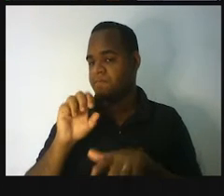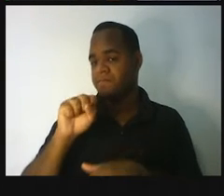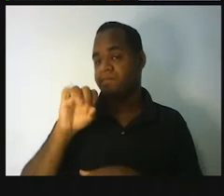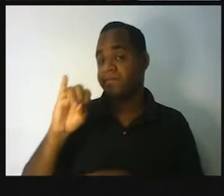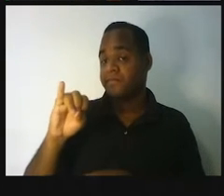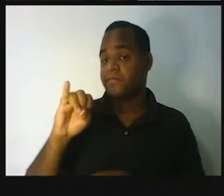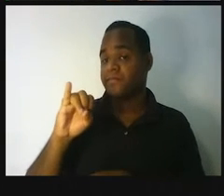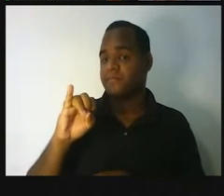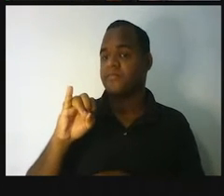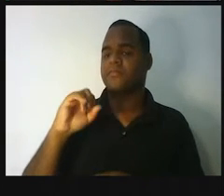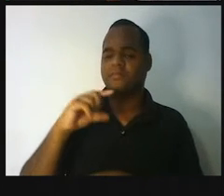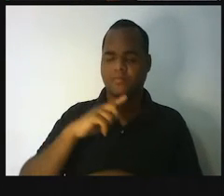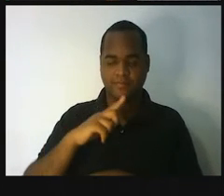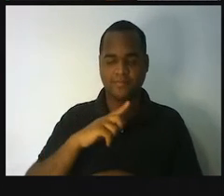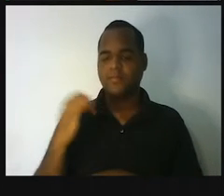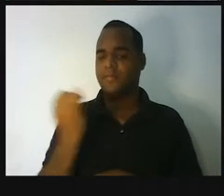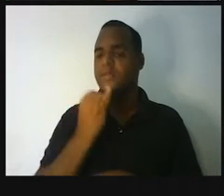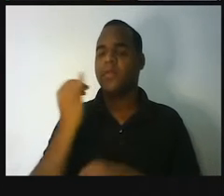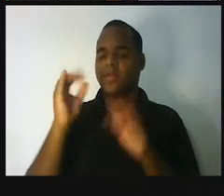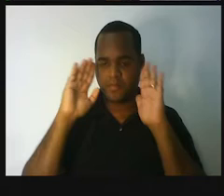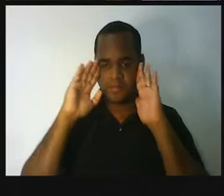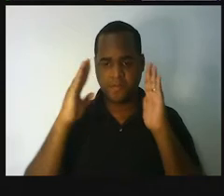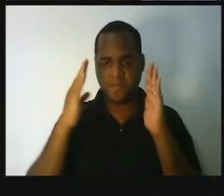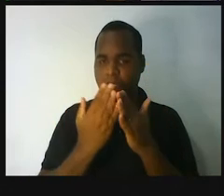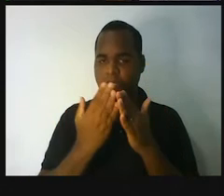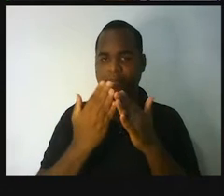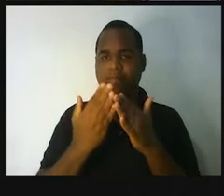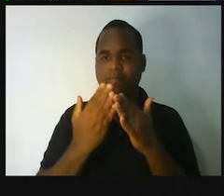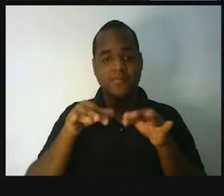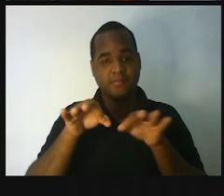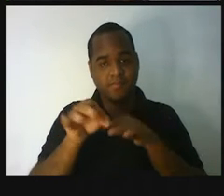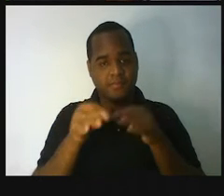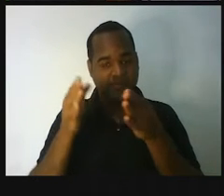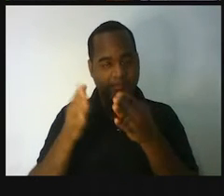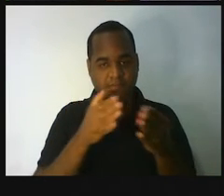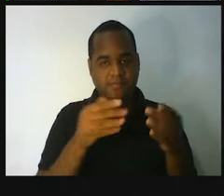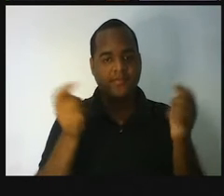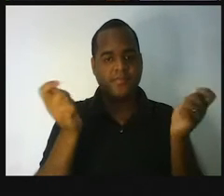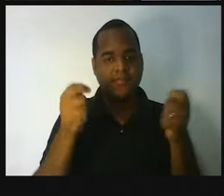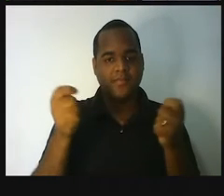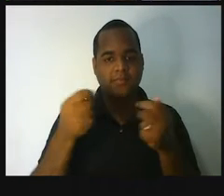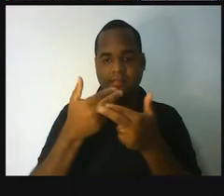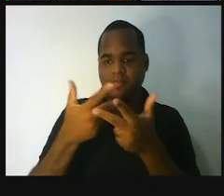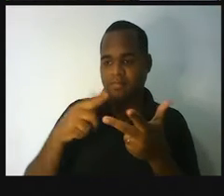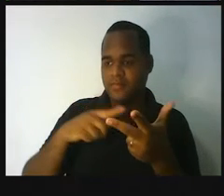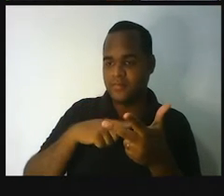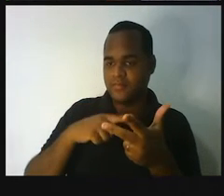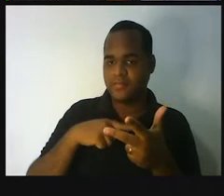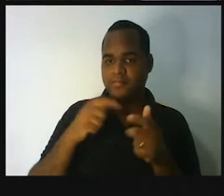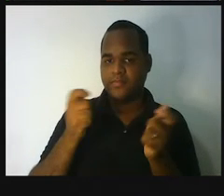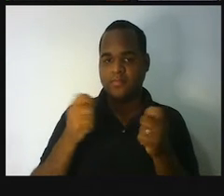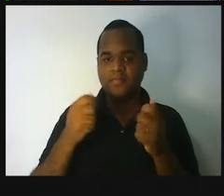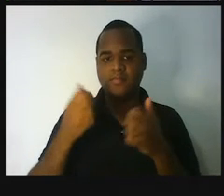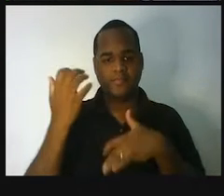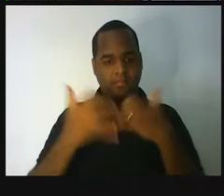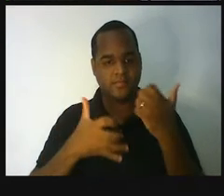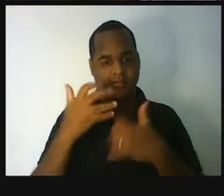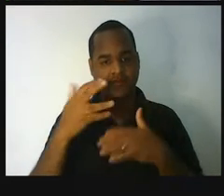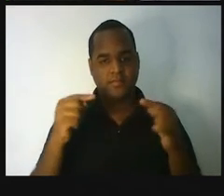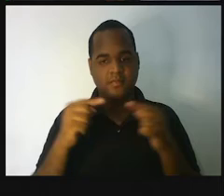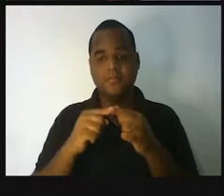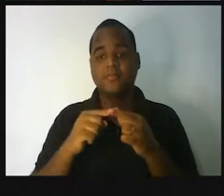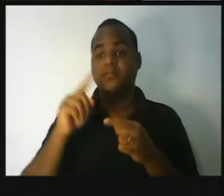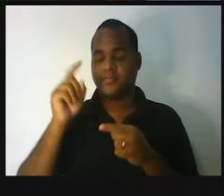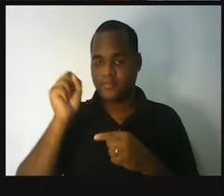definiu um padrão, um padrão de como deve ser medido. E isso é usado no mundo inteiro.